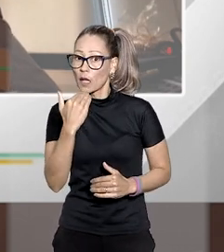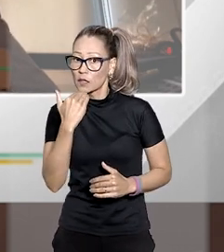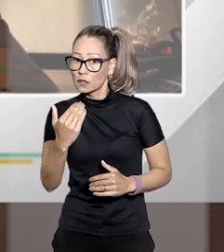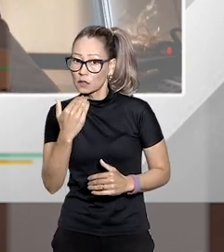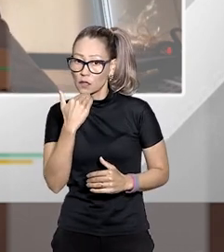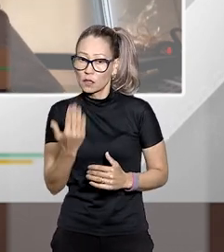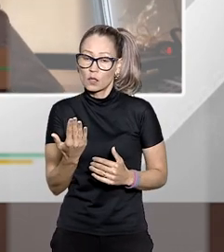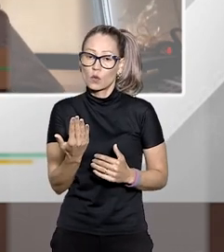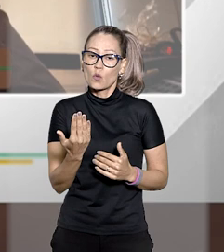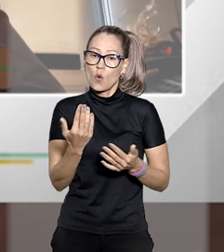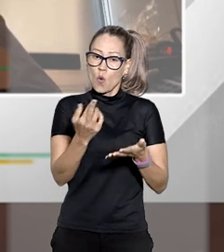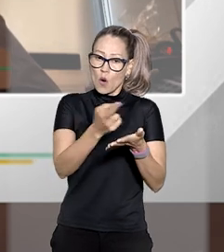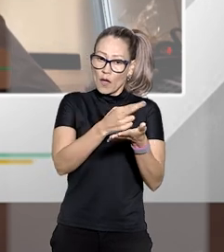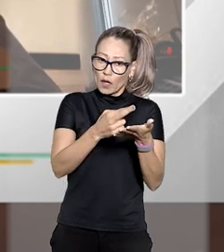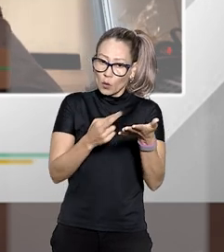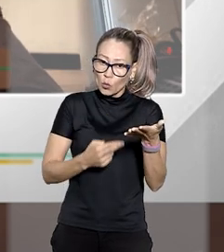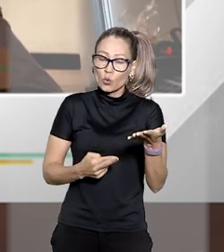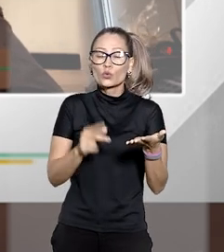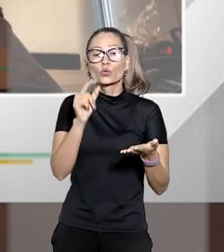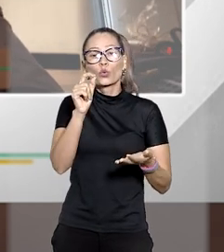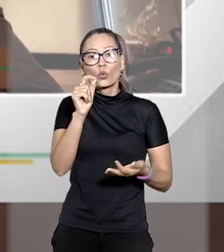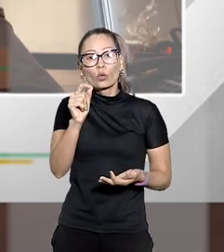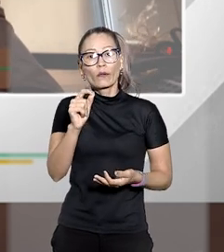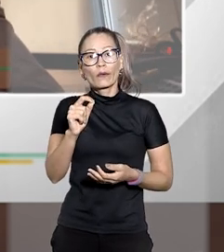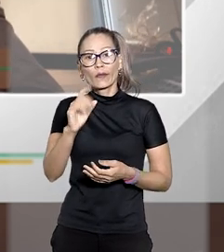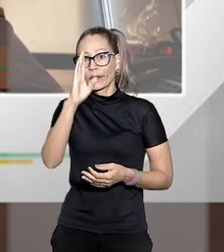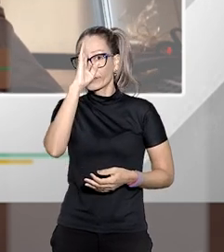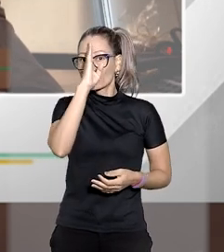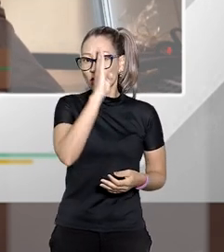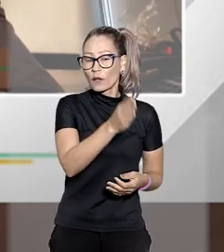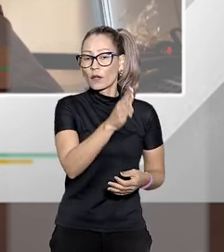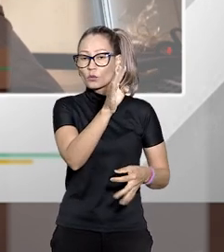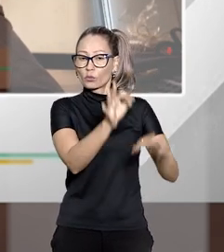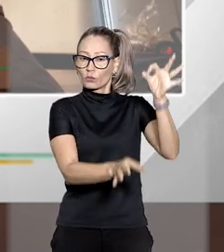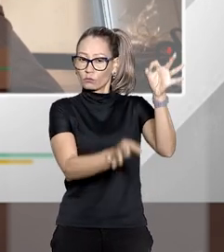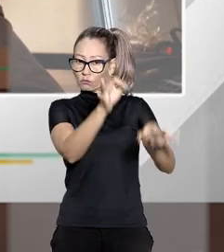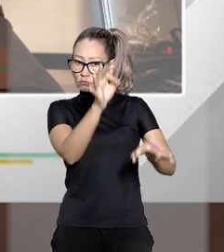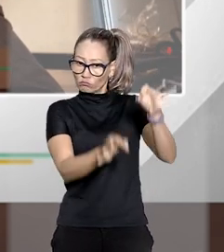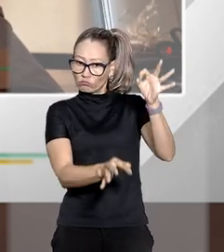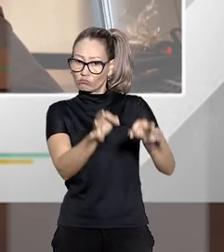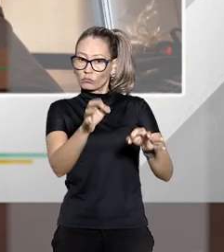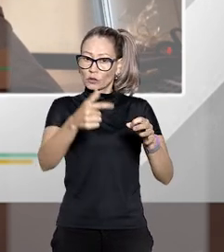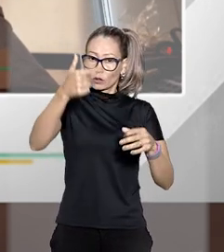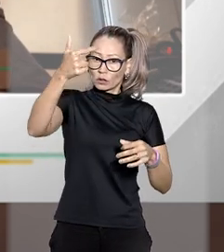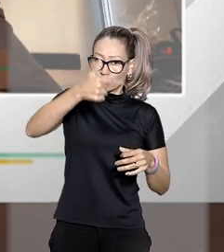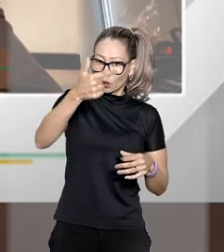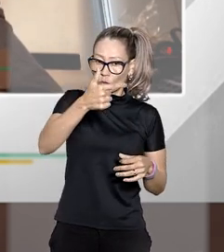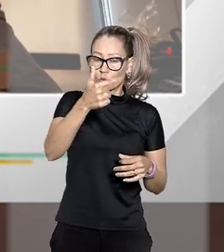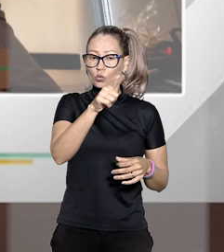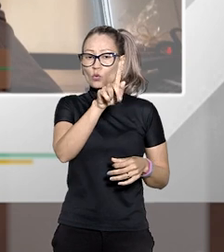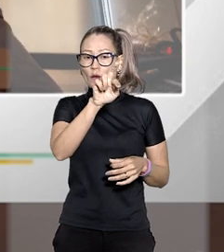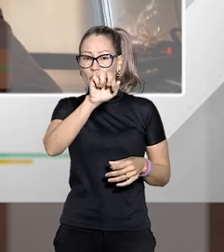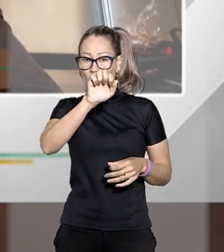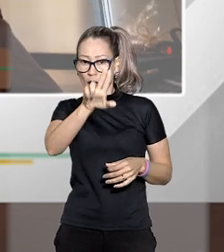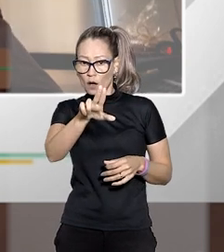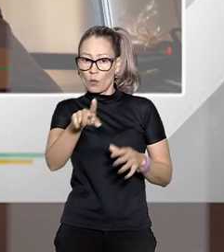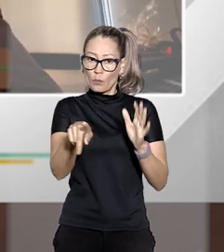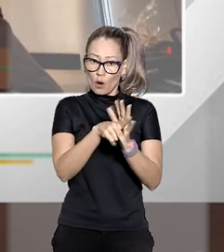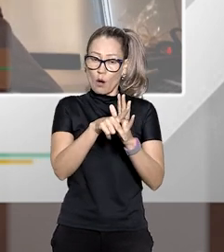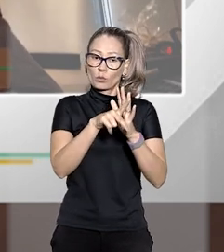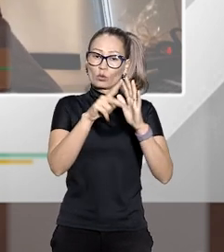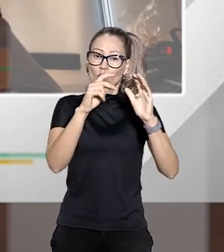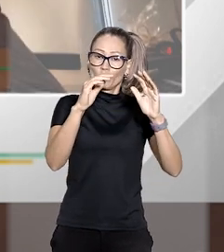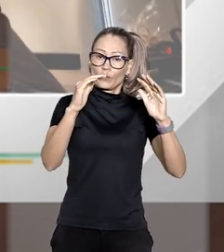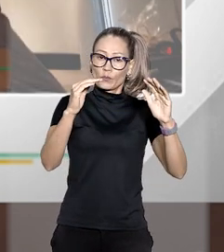por exemplo que é aquele recurso que se direciona o julgamento da causa ao segundo grau ao tribunal então